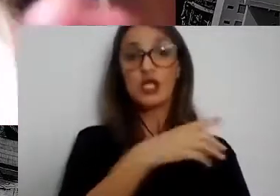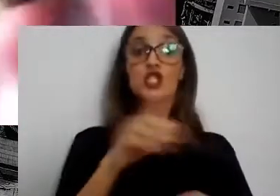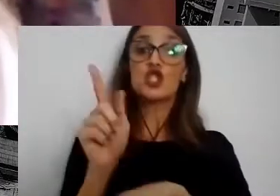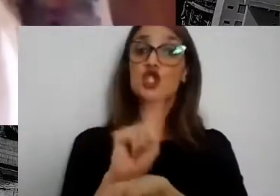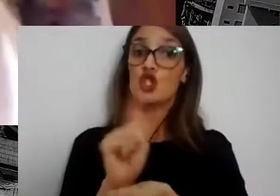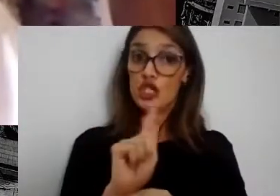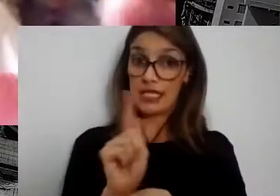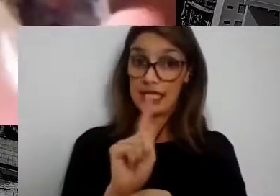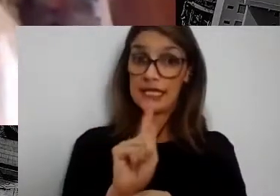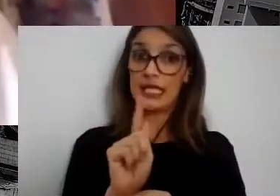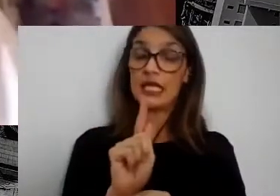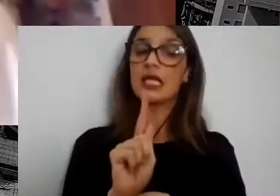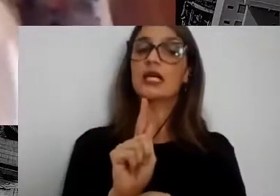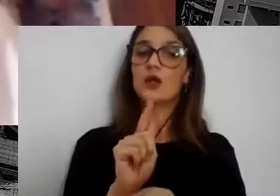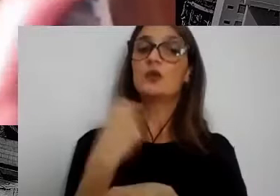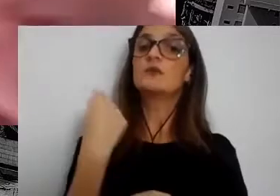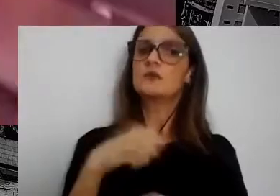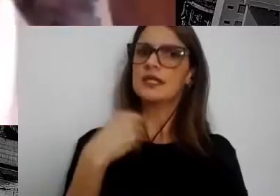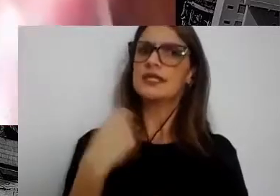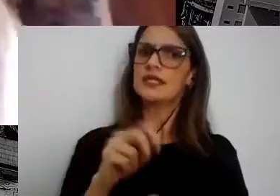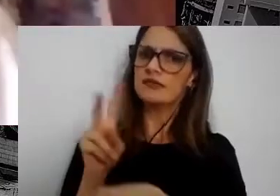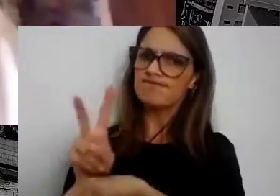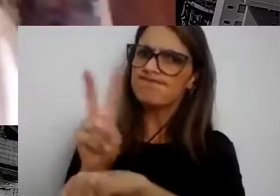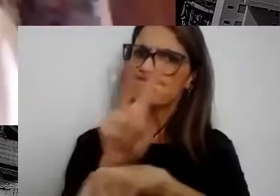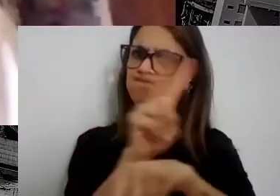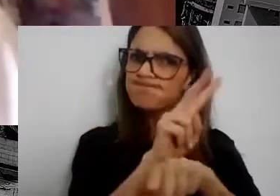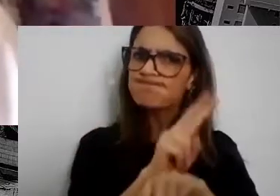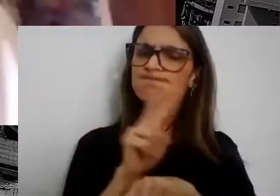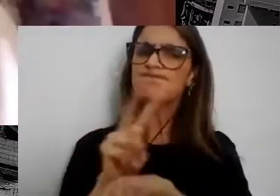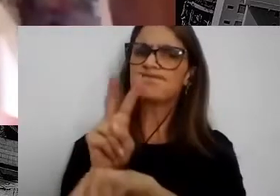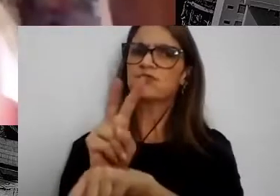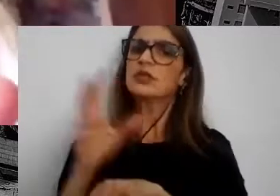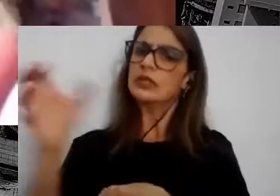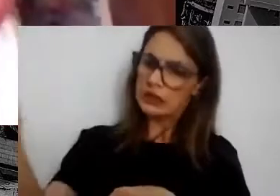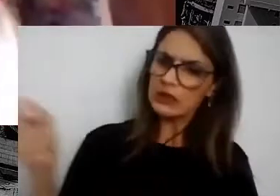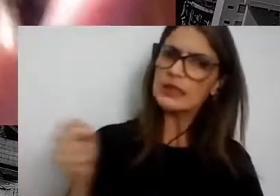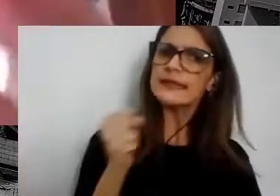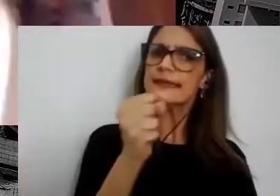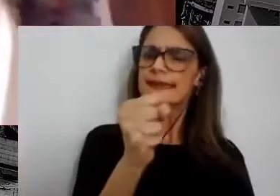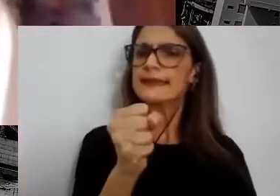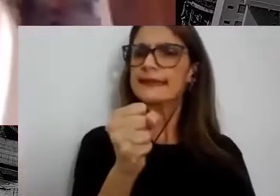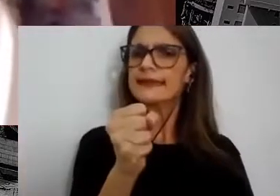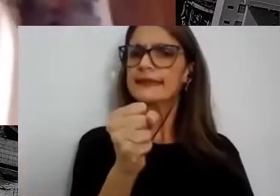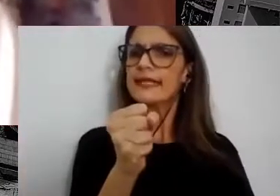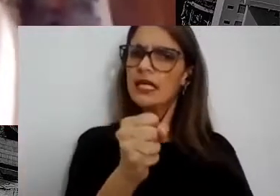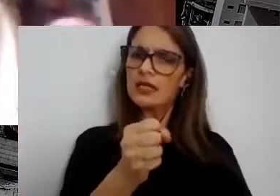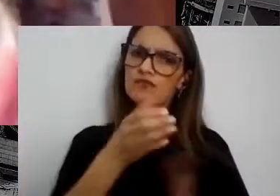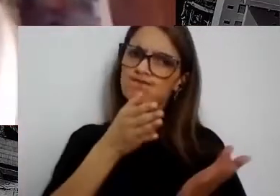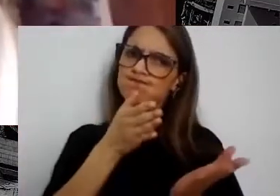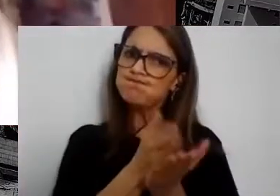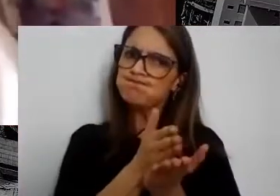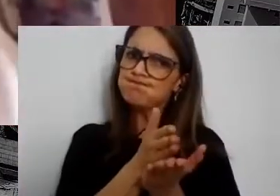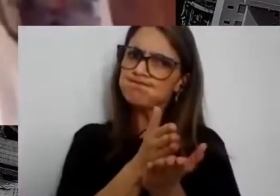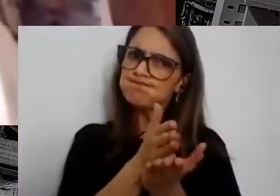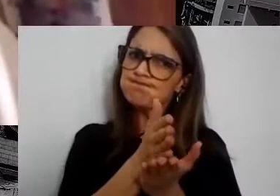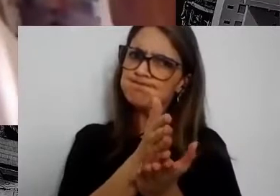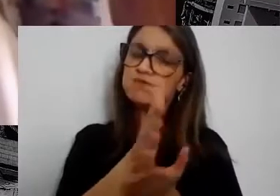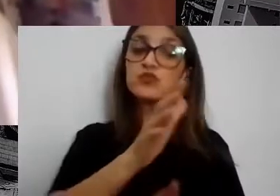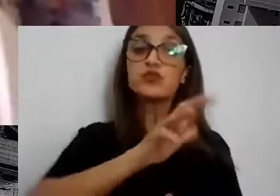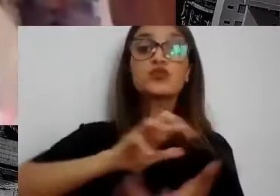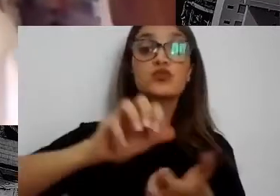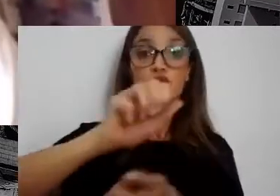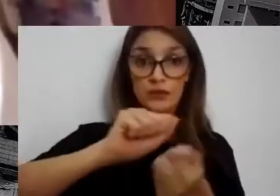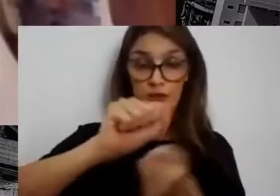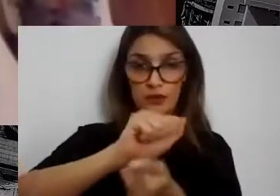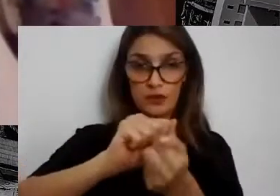mecanismos que podem nos colocar aí numa rota de sustentabilidade quanto à quantidade